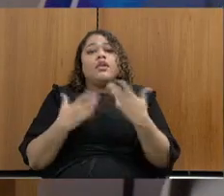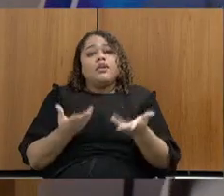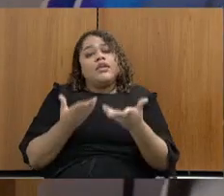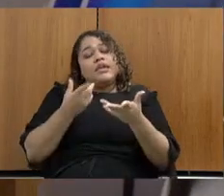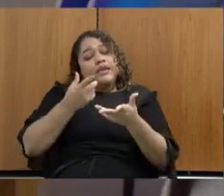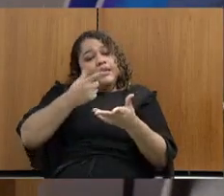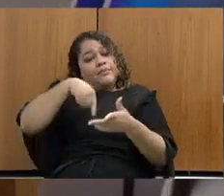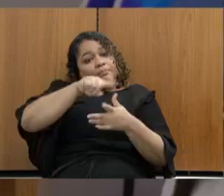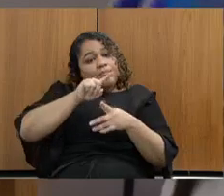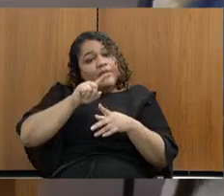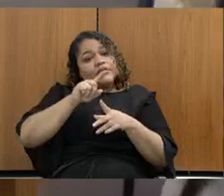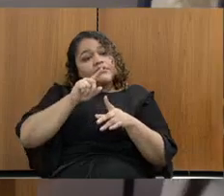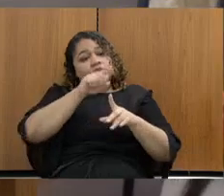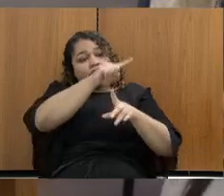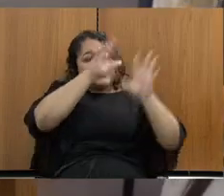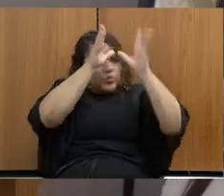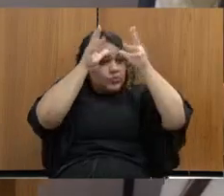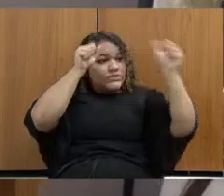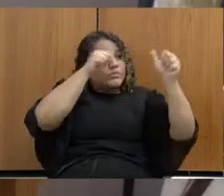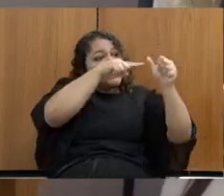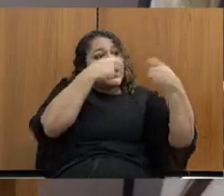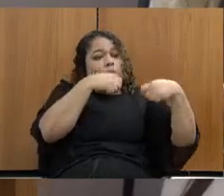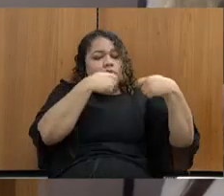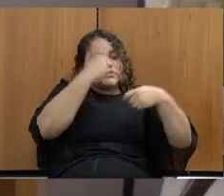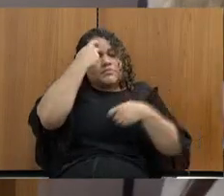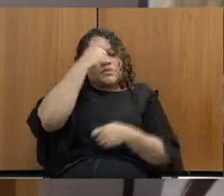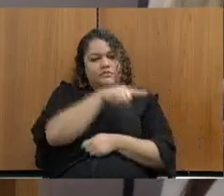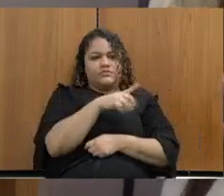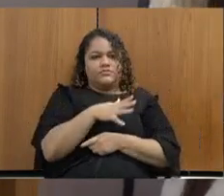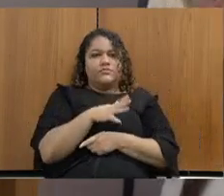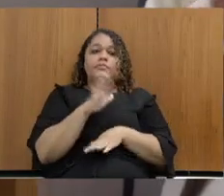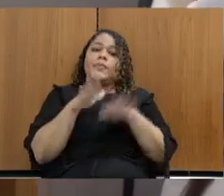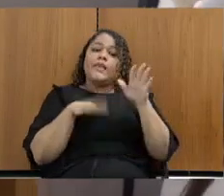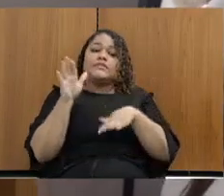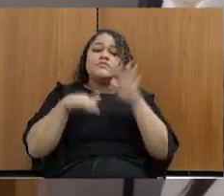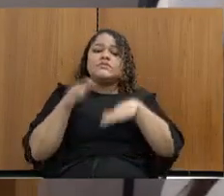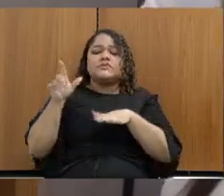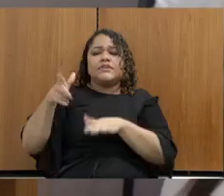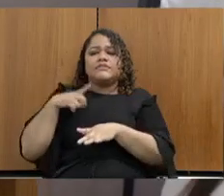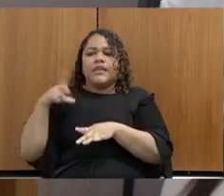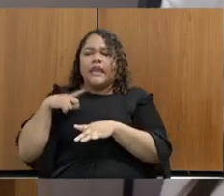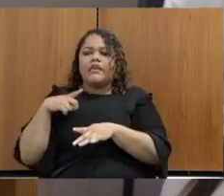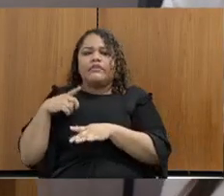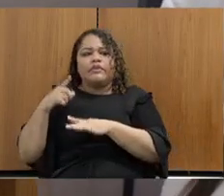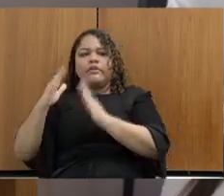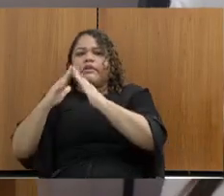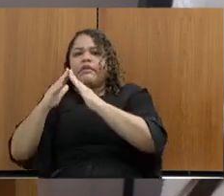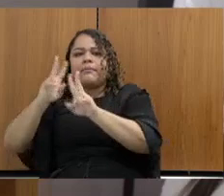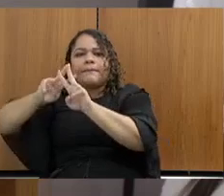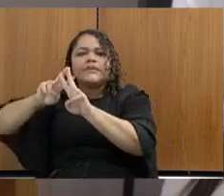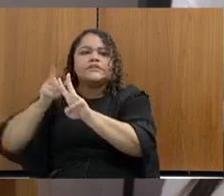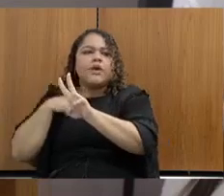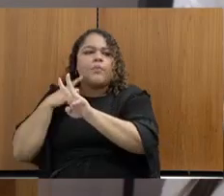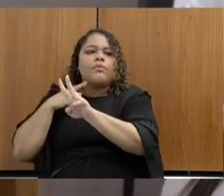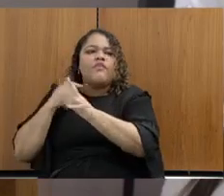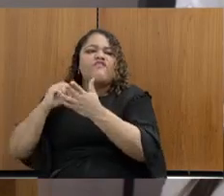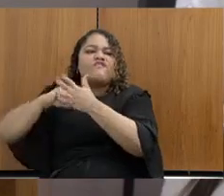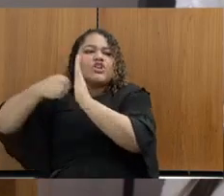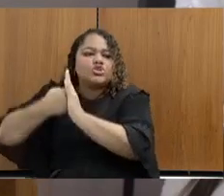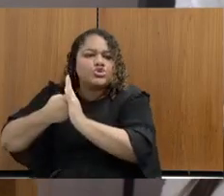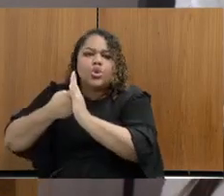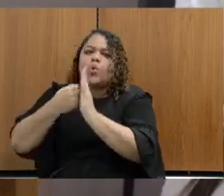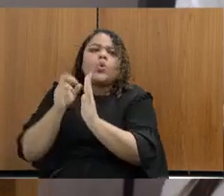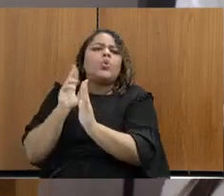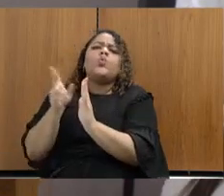demanda, muitas vezes nós temos uma unidade prisional interditada, não por culpa nossa, o excesso não foi proporcionado pela unidade